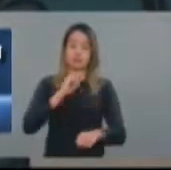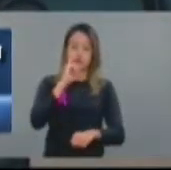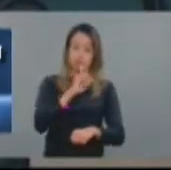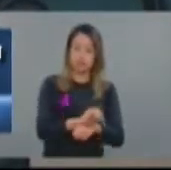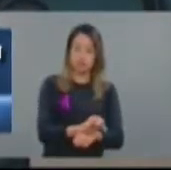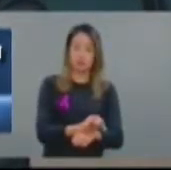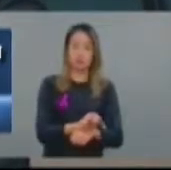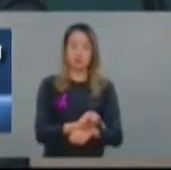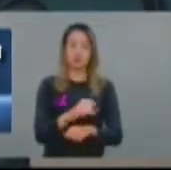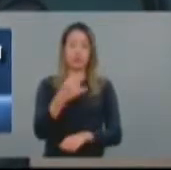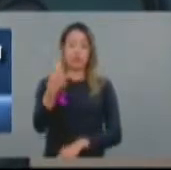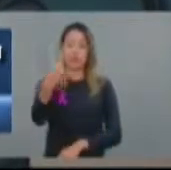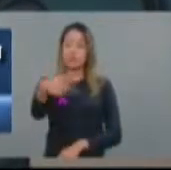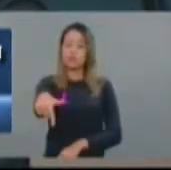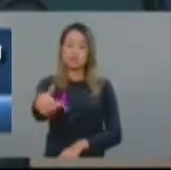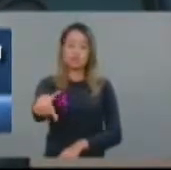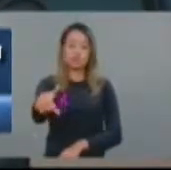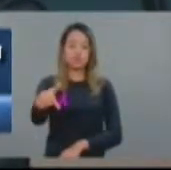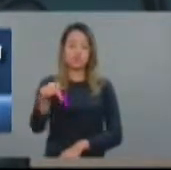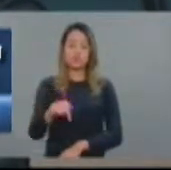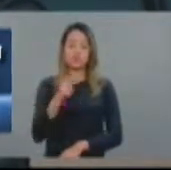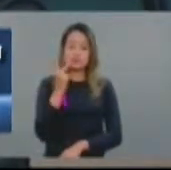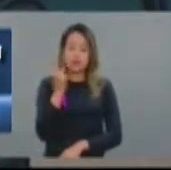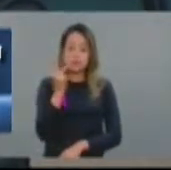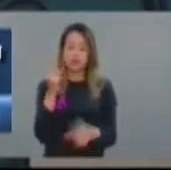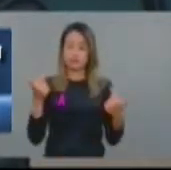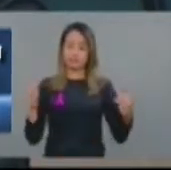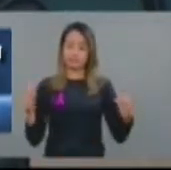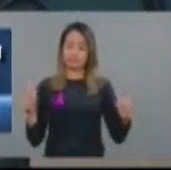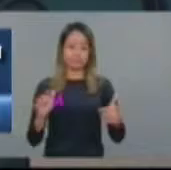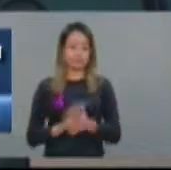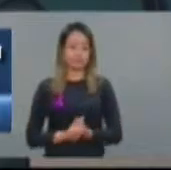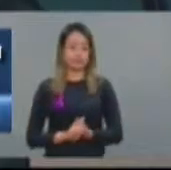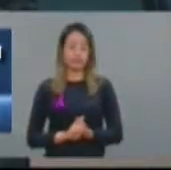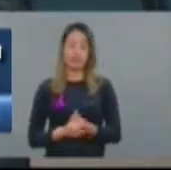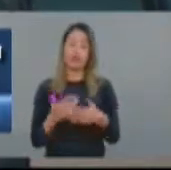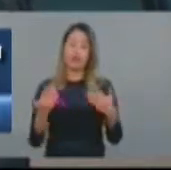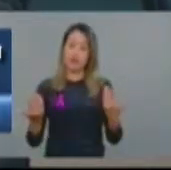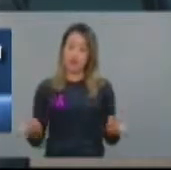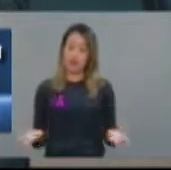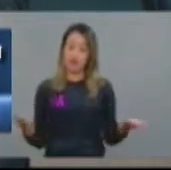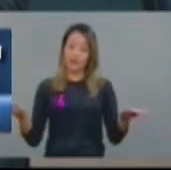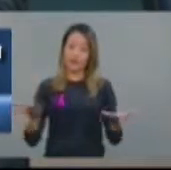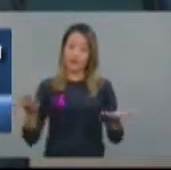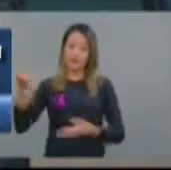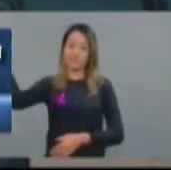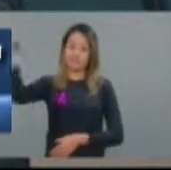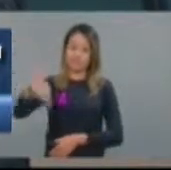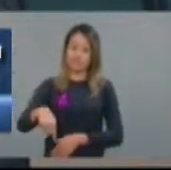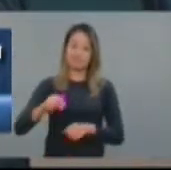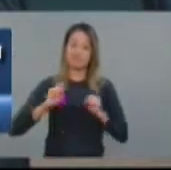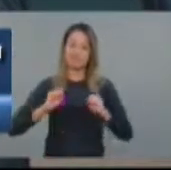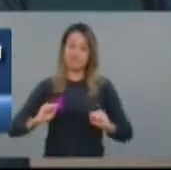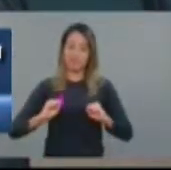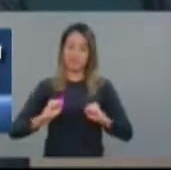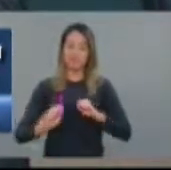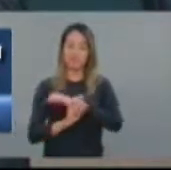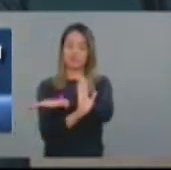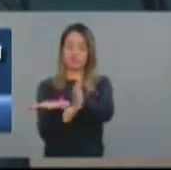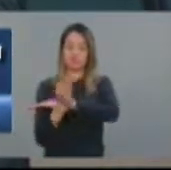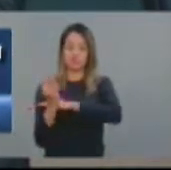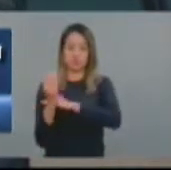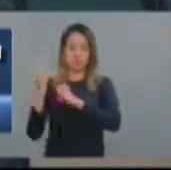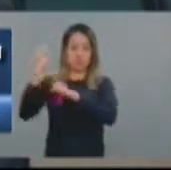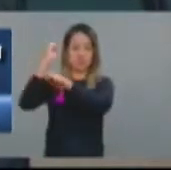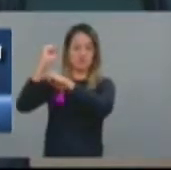capitais do Nordeste. E aqui eu cito Recife, graças aos seus equipamentos. Hoje o Ceará é destaque pela estrutura que tem